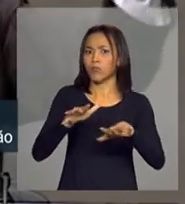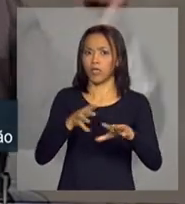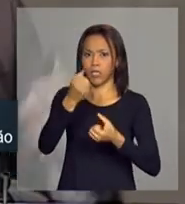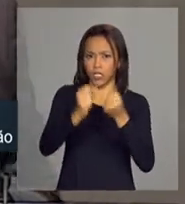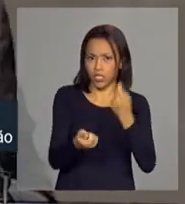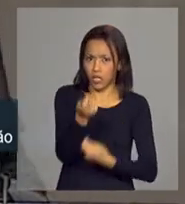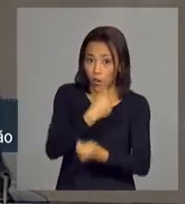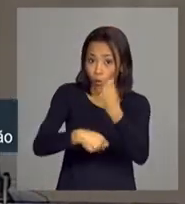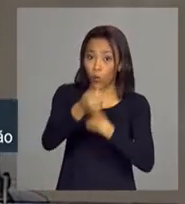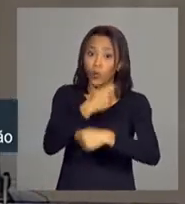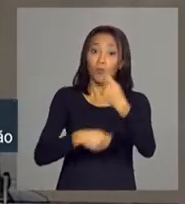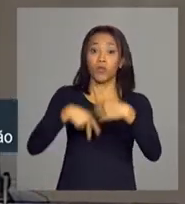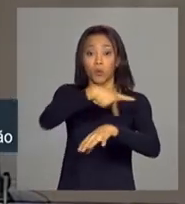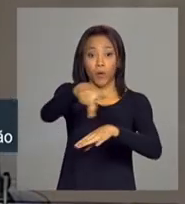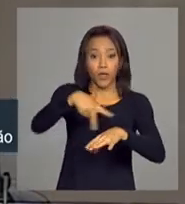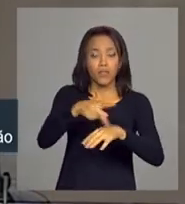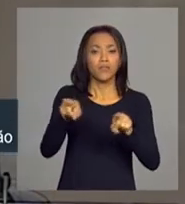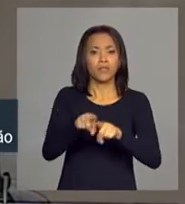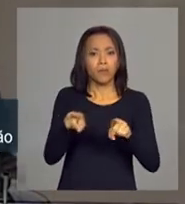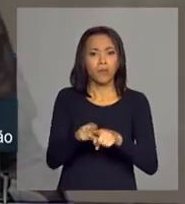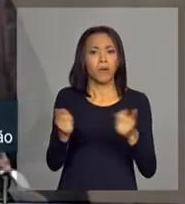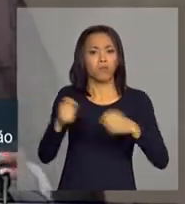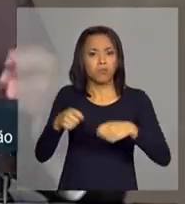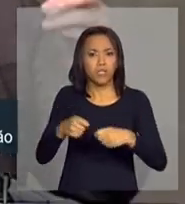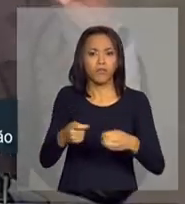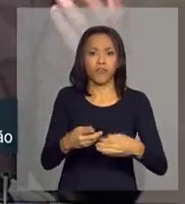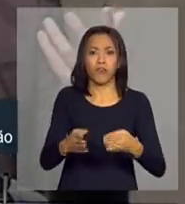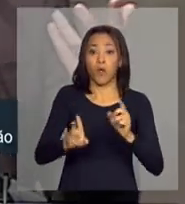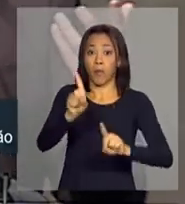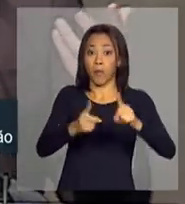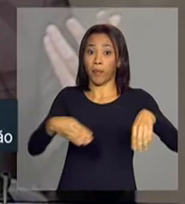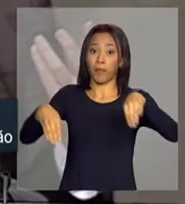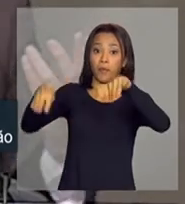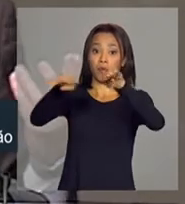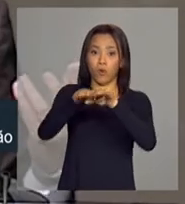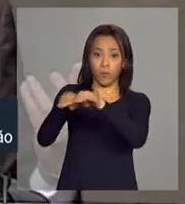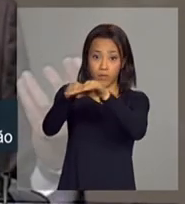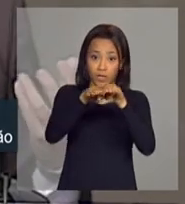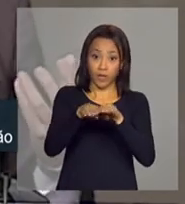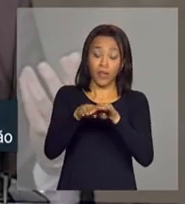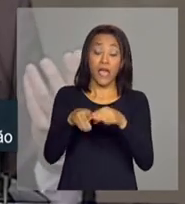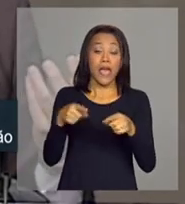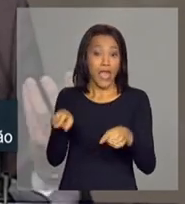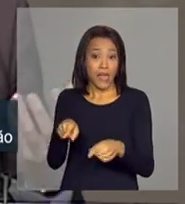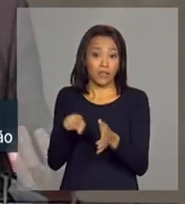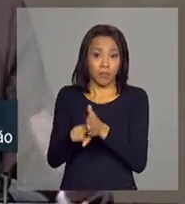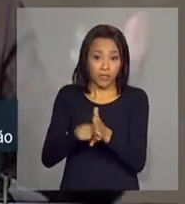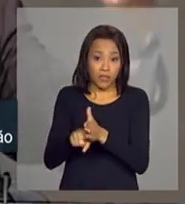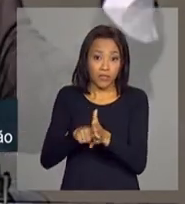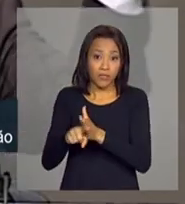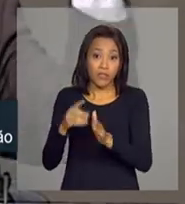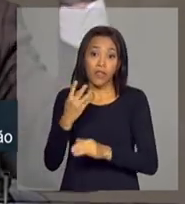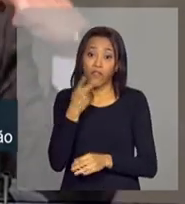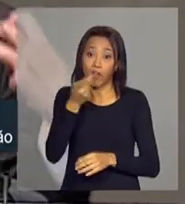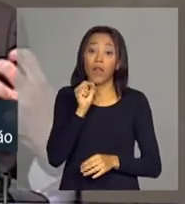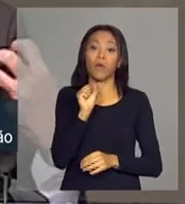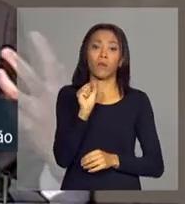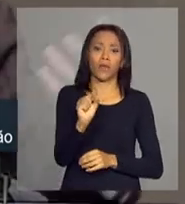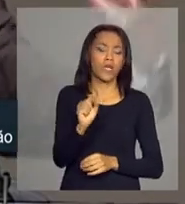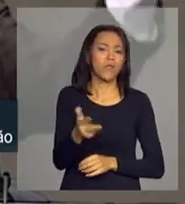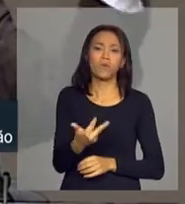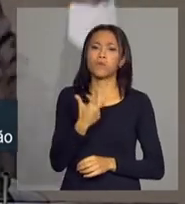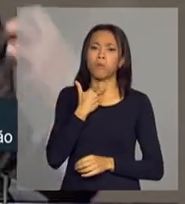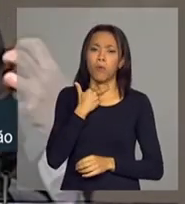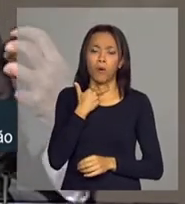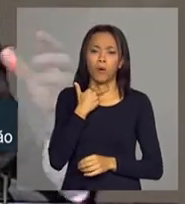do processo de competitividade, de crescimento dos países, a conclusão do estudo da OCDE é que não se pode deixar para trás,